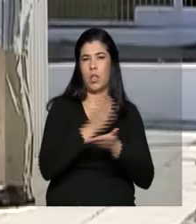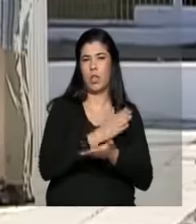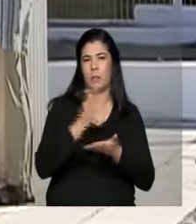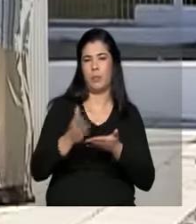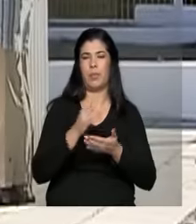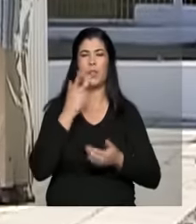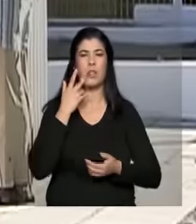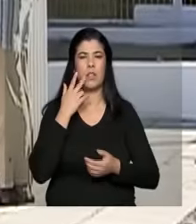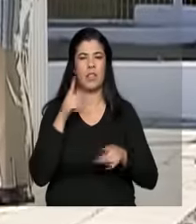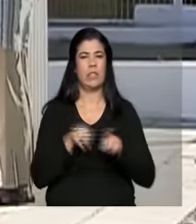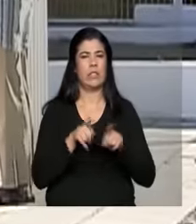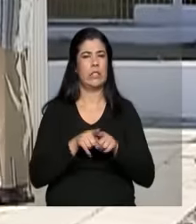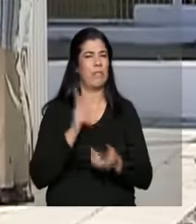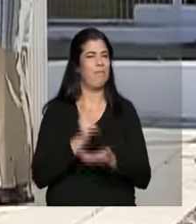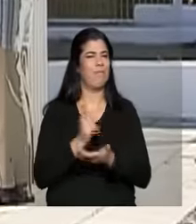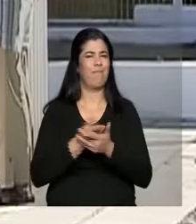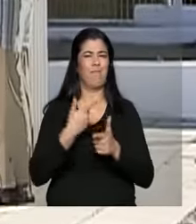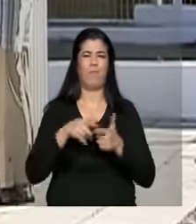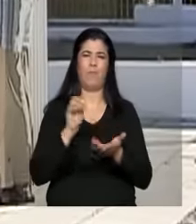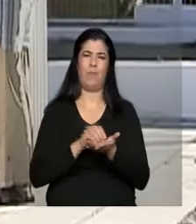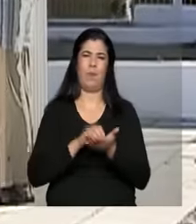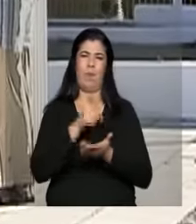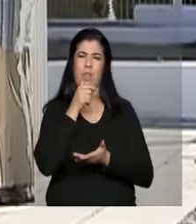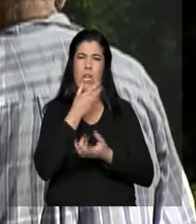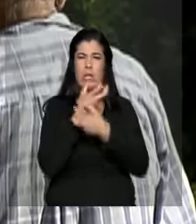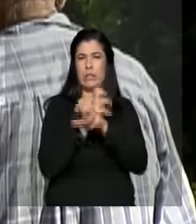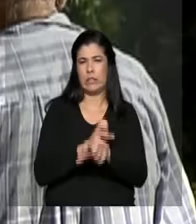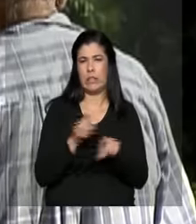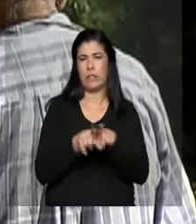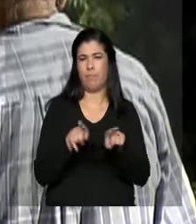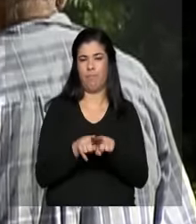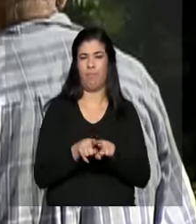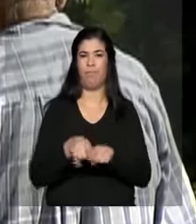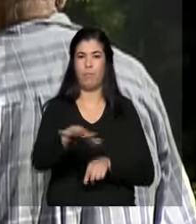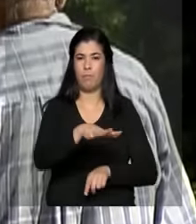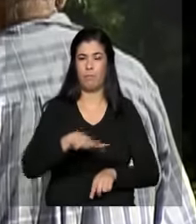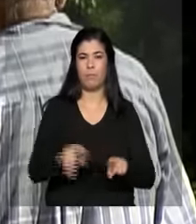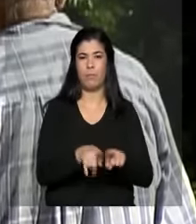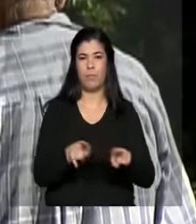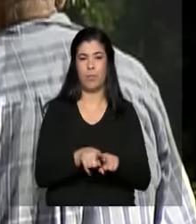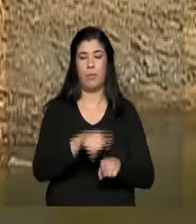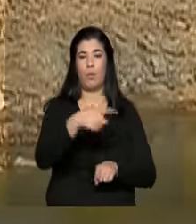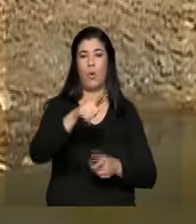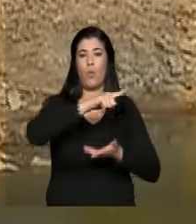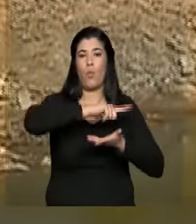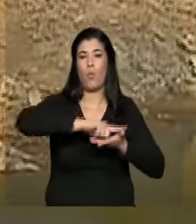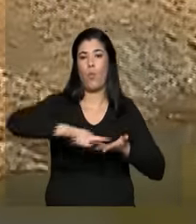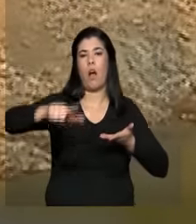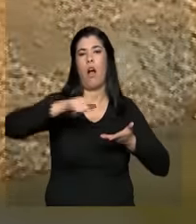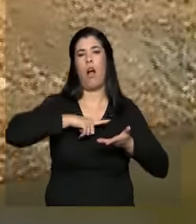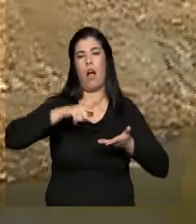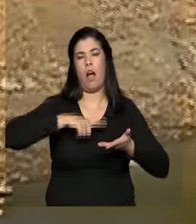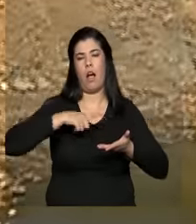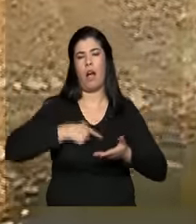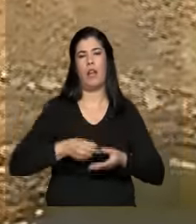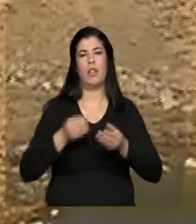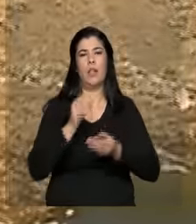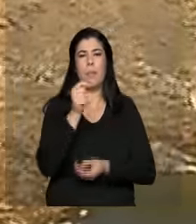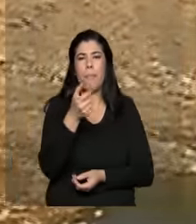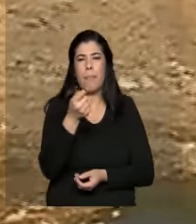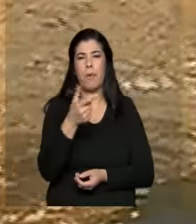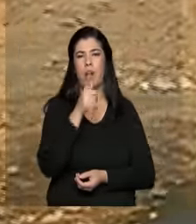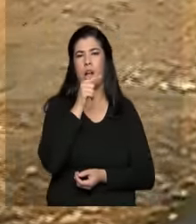estiagens do Semiário do Nordestino. A região, assim como boa parte do sertão, tem oferta de água muito